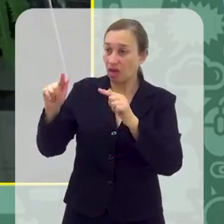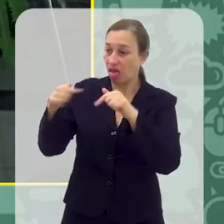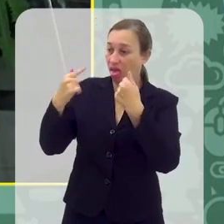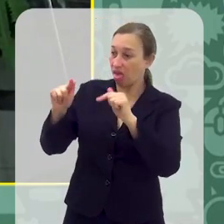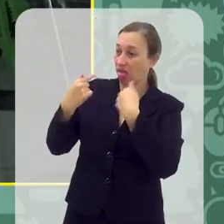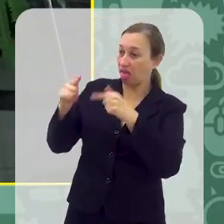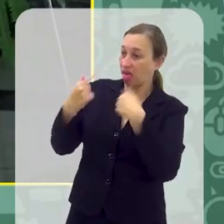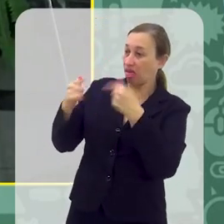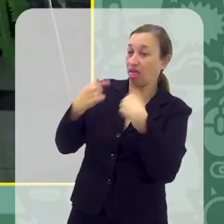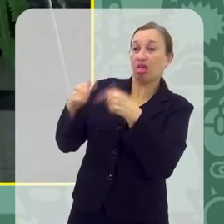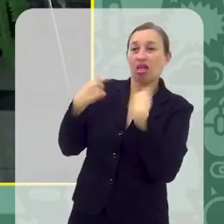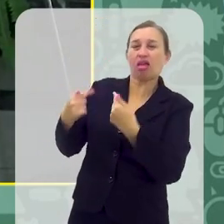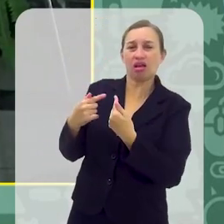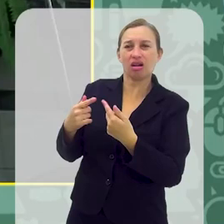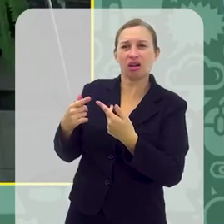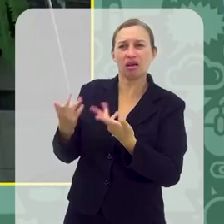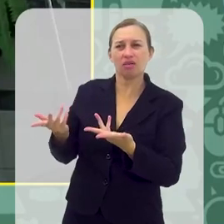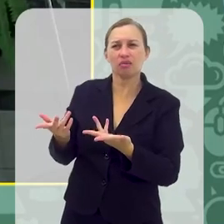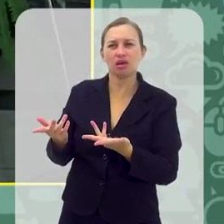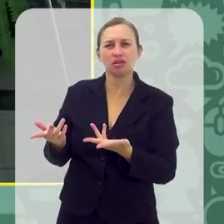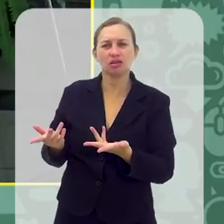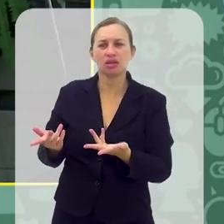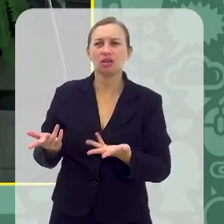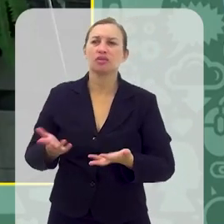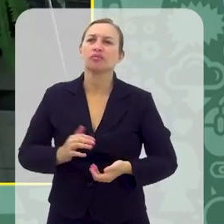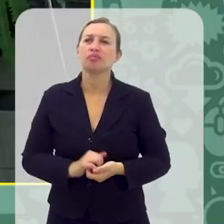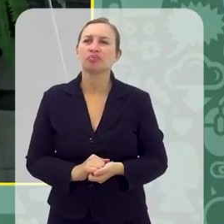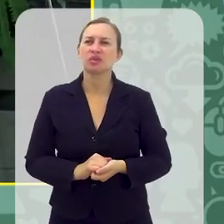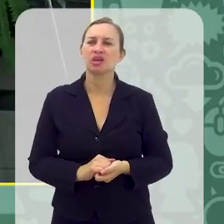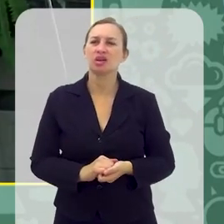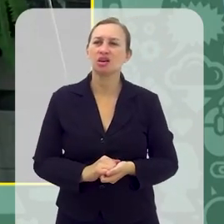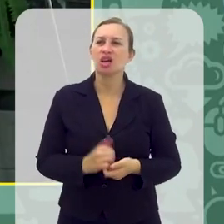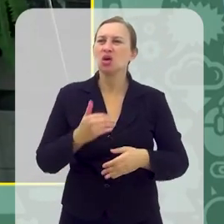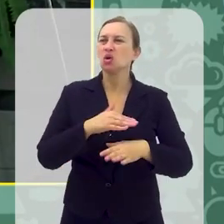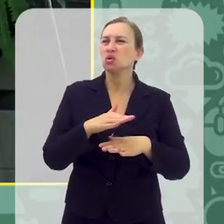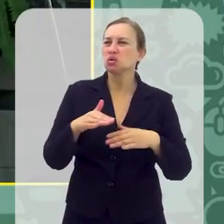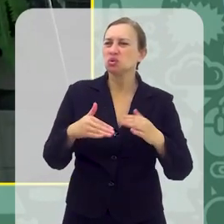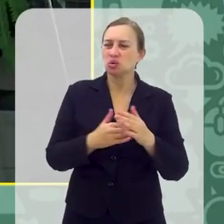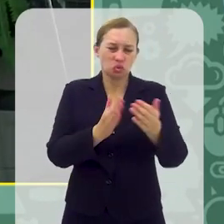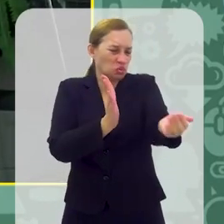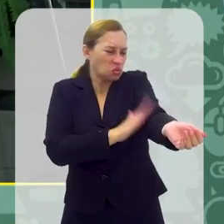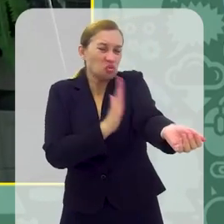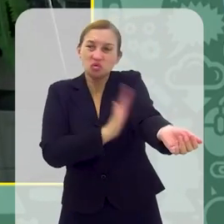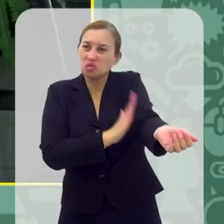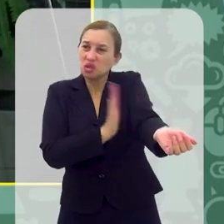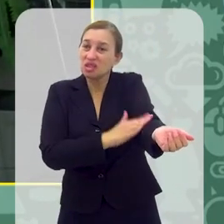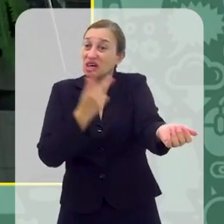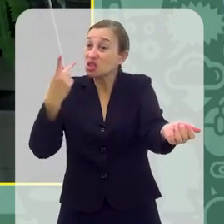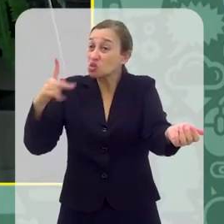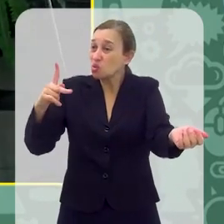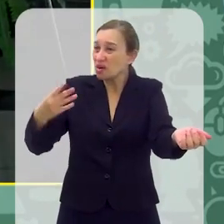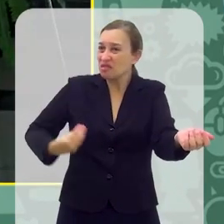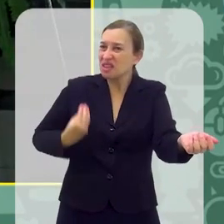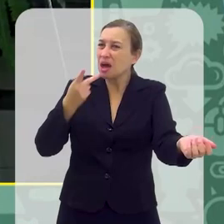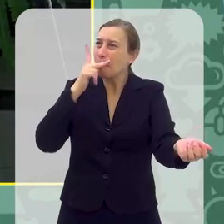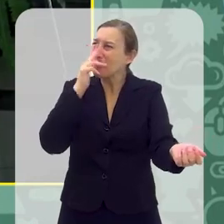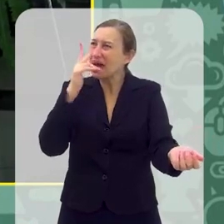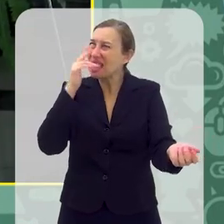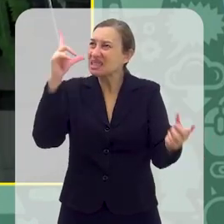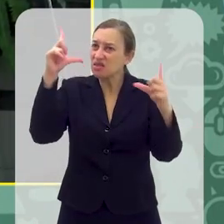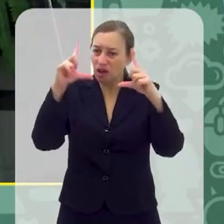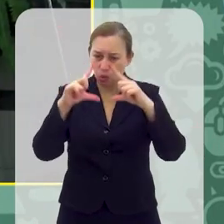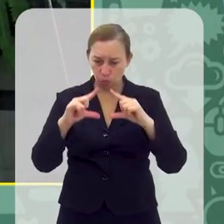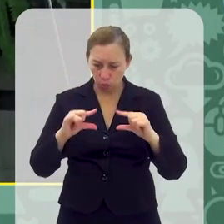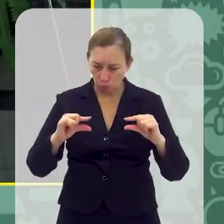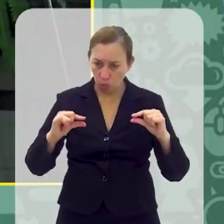E uma coisa que é fundamental, acho que é presente em toda dependência, a sua vida vai diminuindo, a